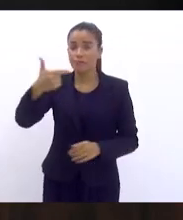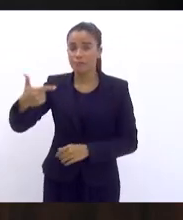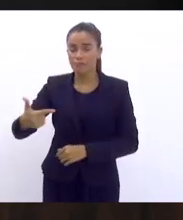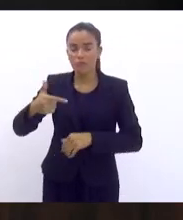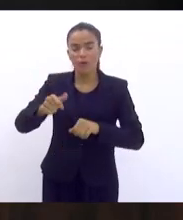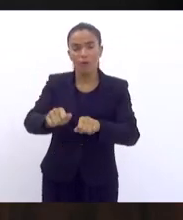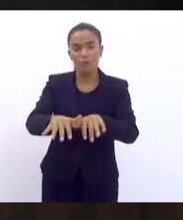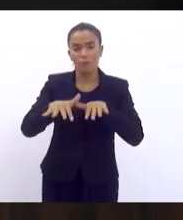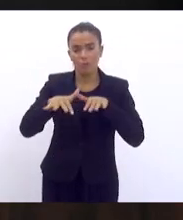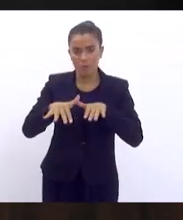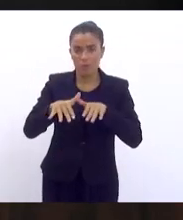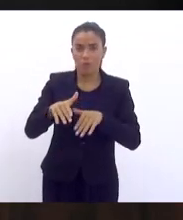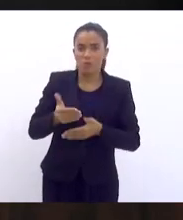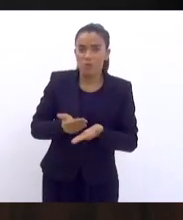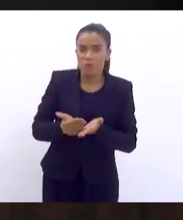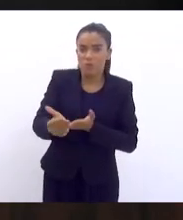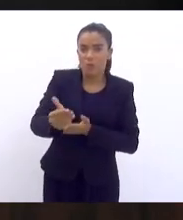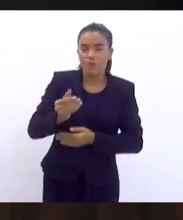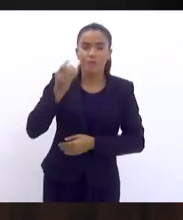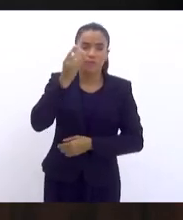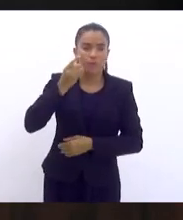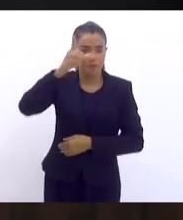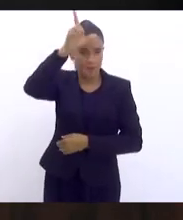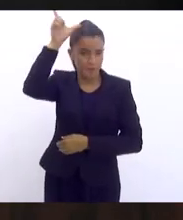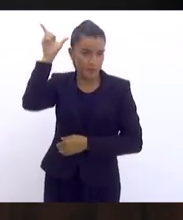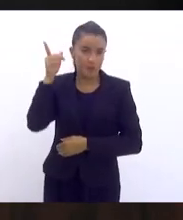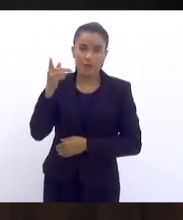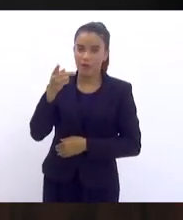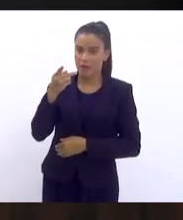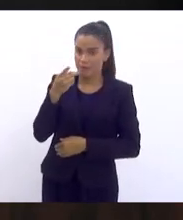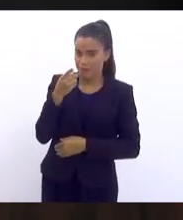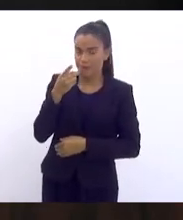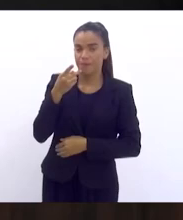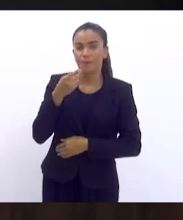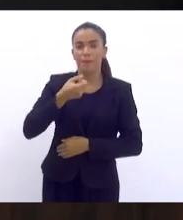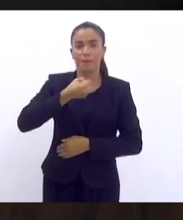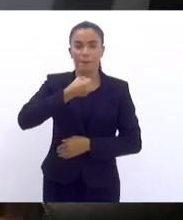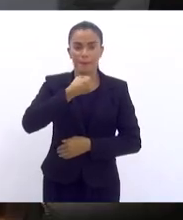inicial, onde eu convido o deputado Luiz Paulo para fazer uso da tribuna.